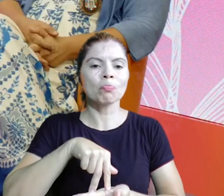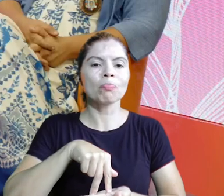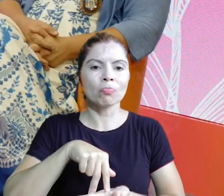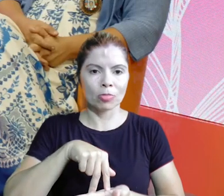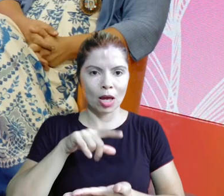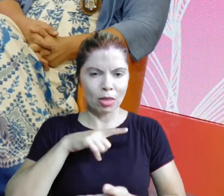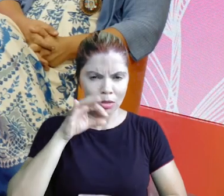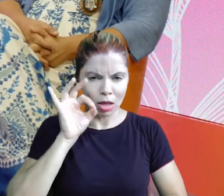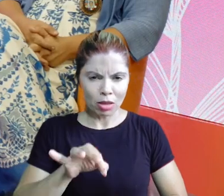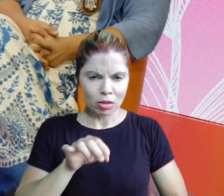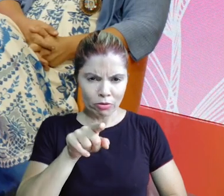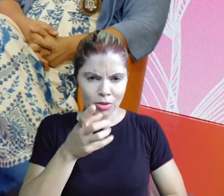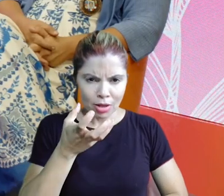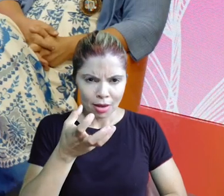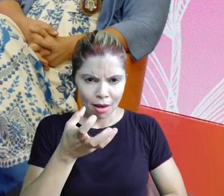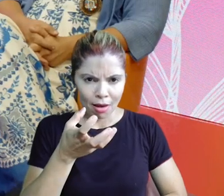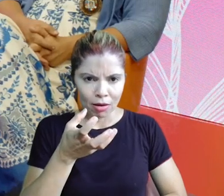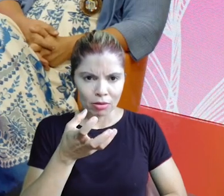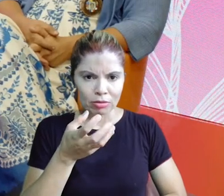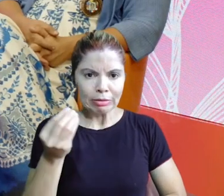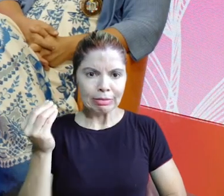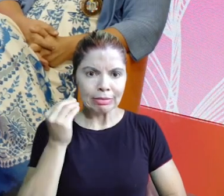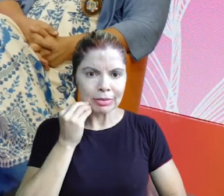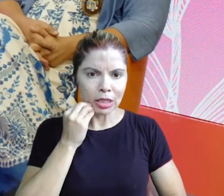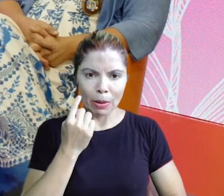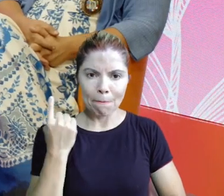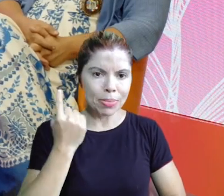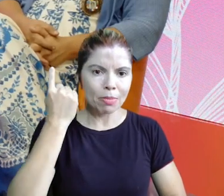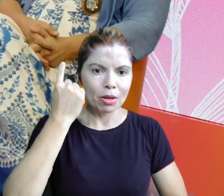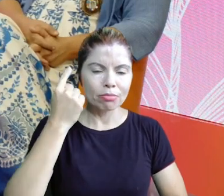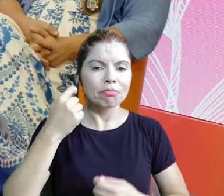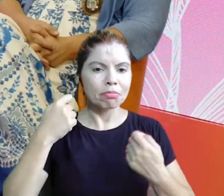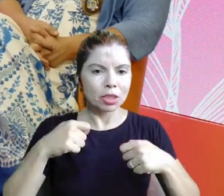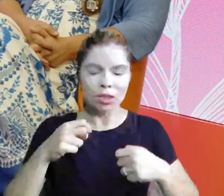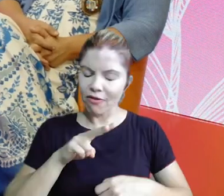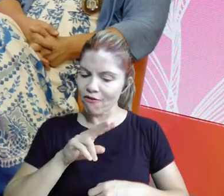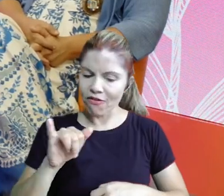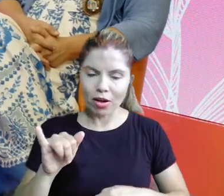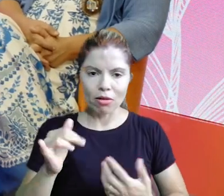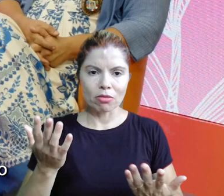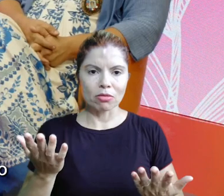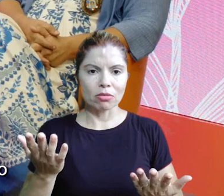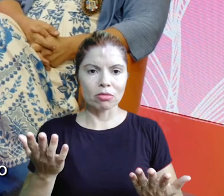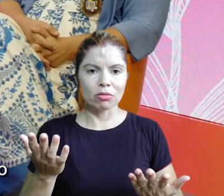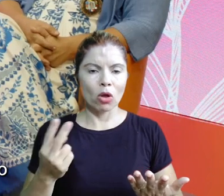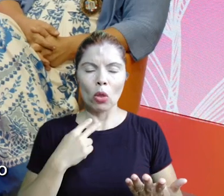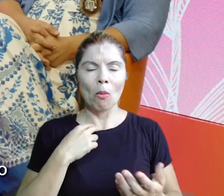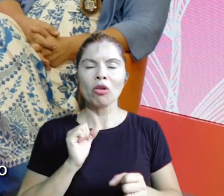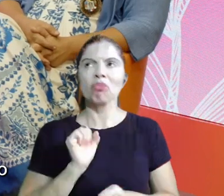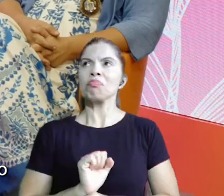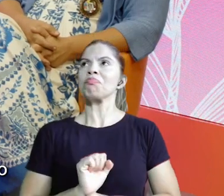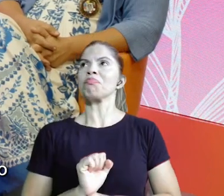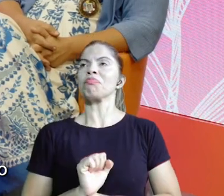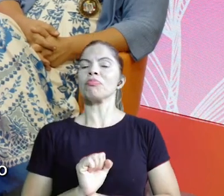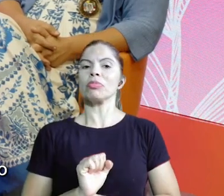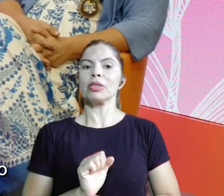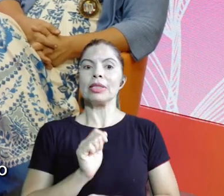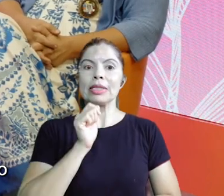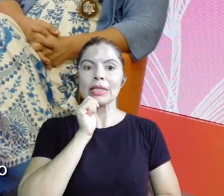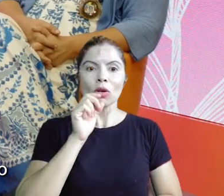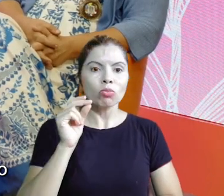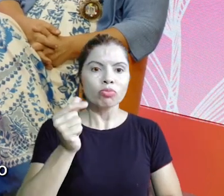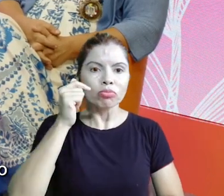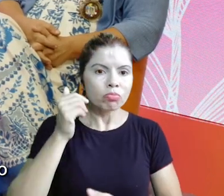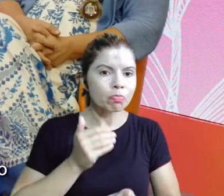passo. Se você tem certeza, se é isso que você quer, se vai. Porque se não, sem